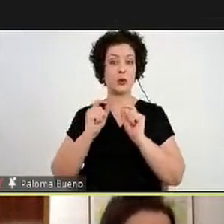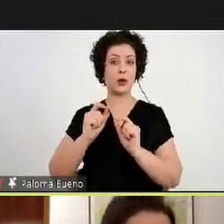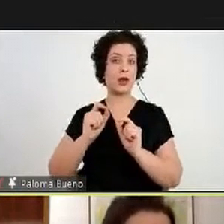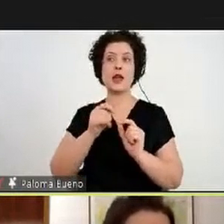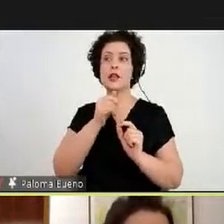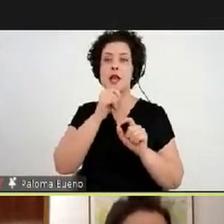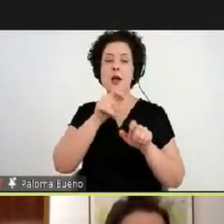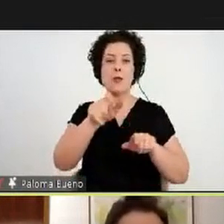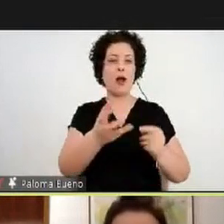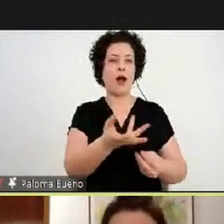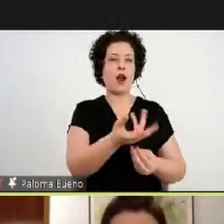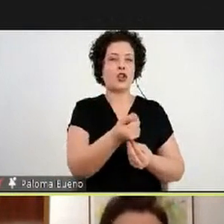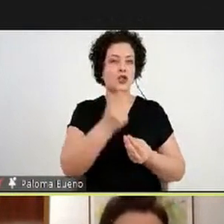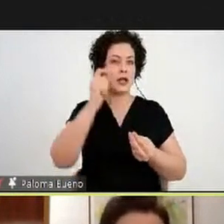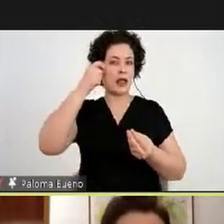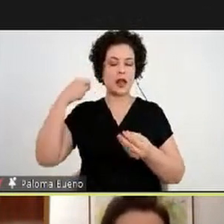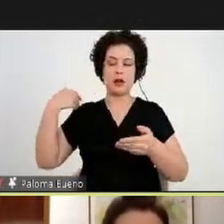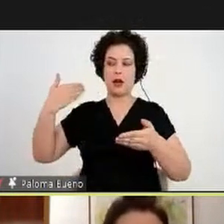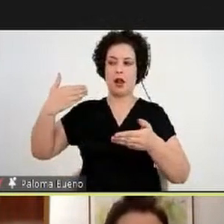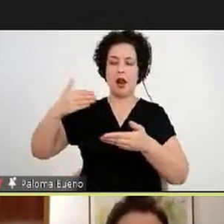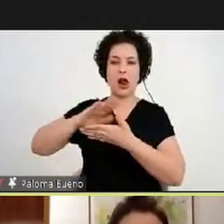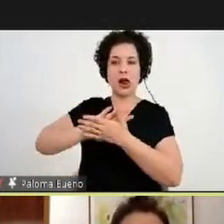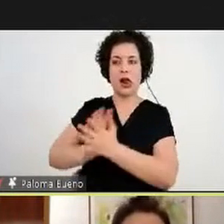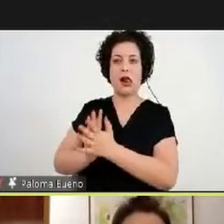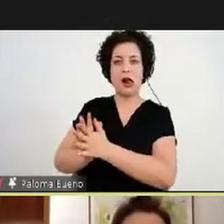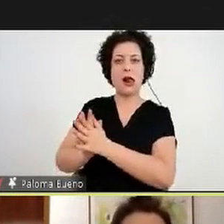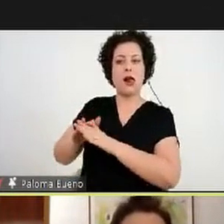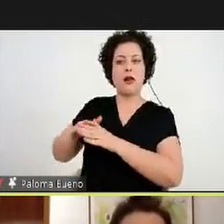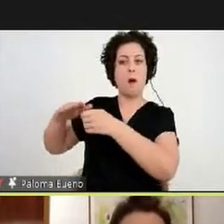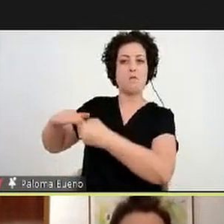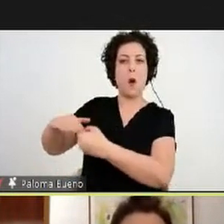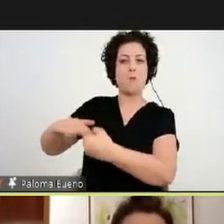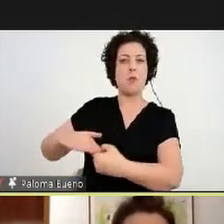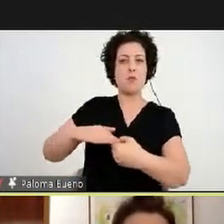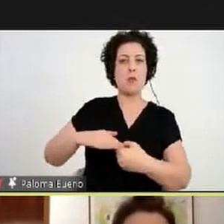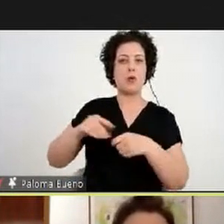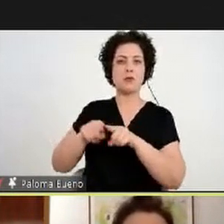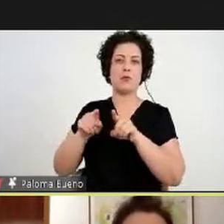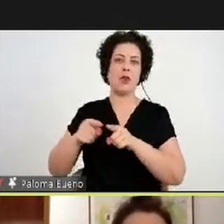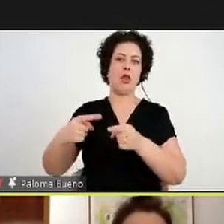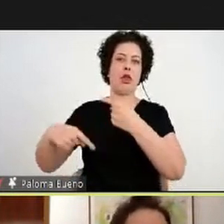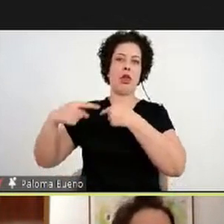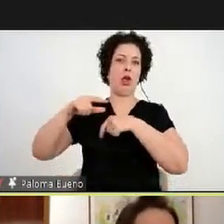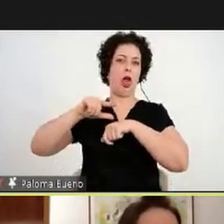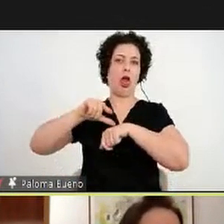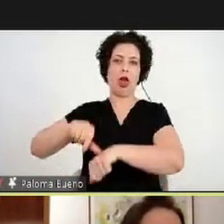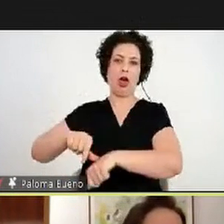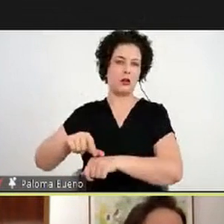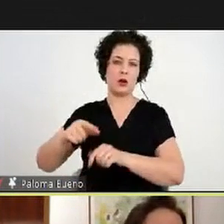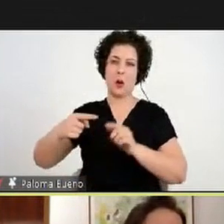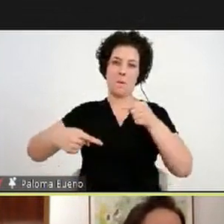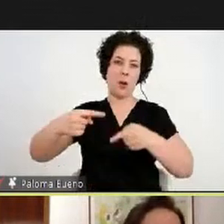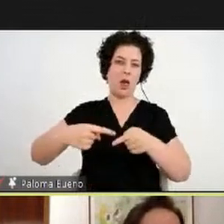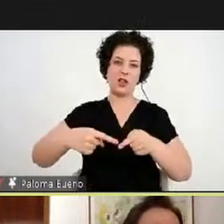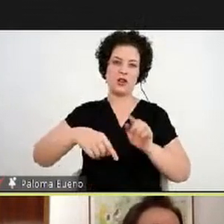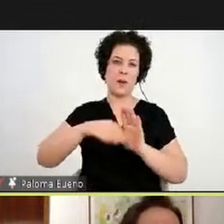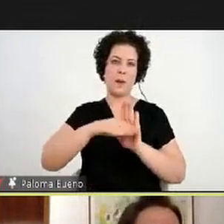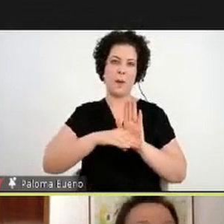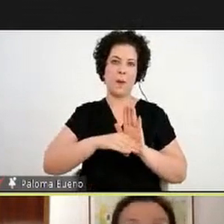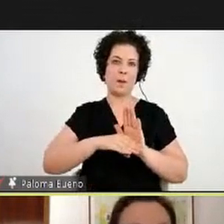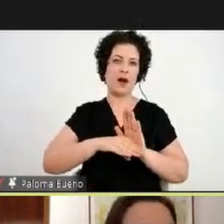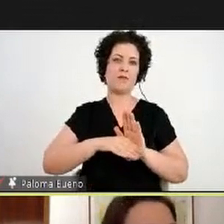artistas negros no decorrer da história do Brasil, paralelamente aos retrocessos na condução das políticas de